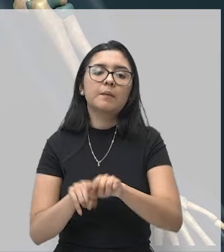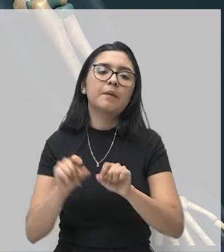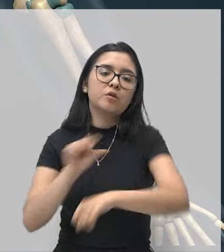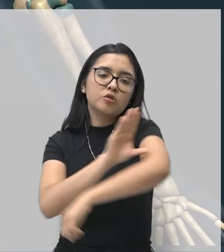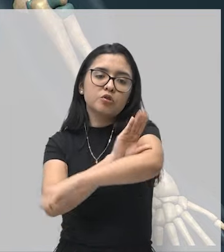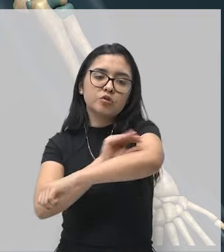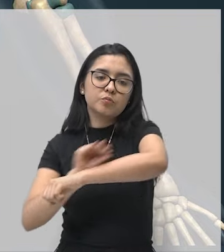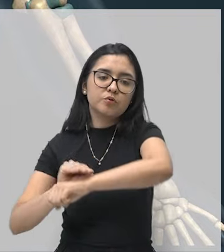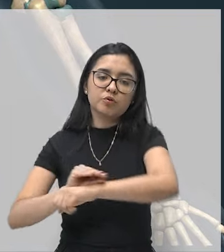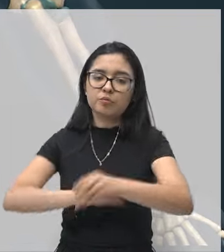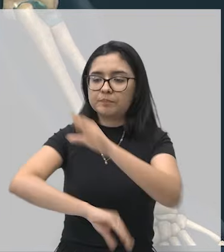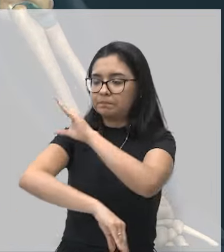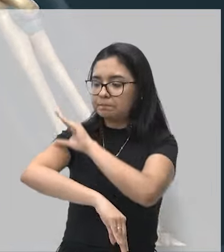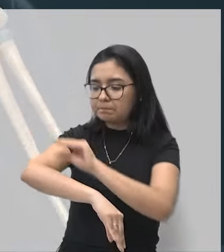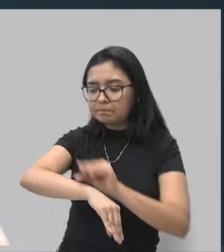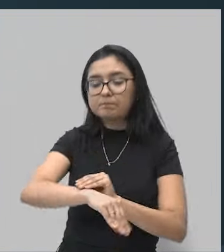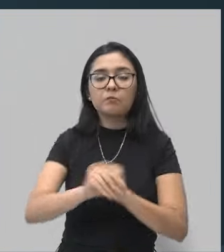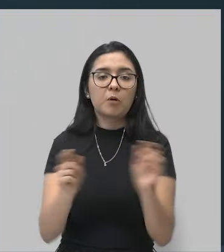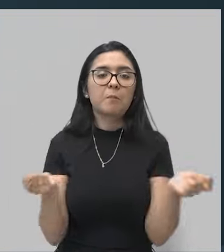os nossos movimentos.